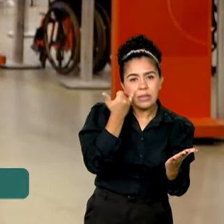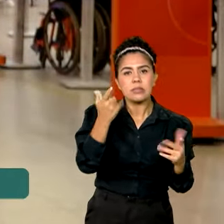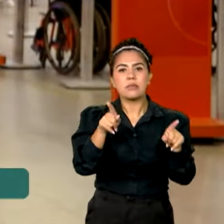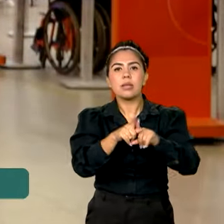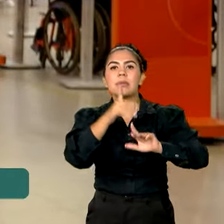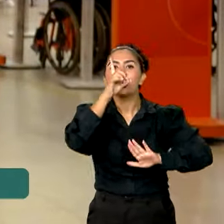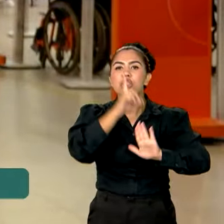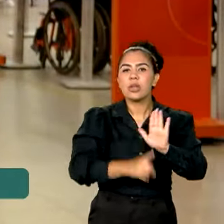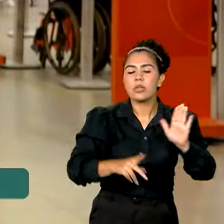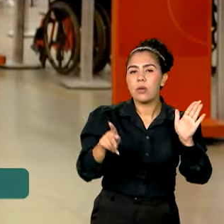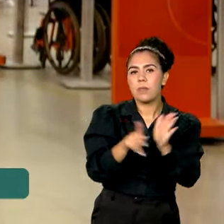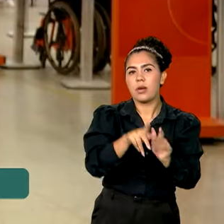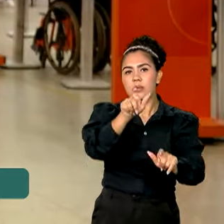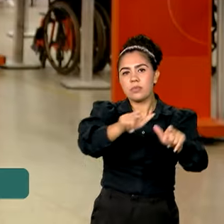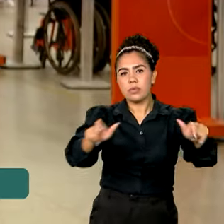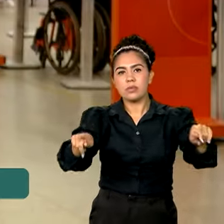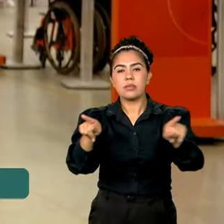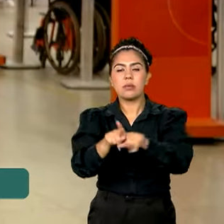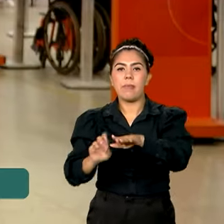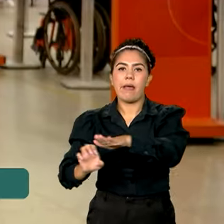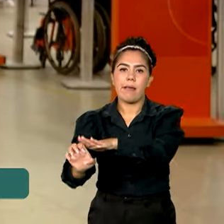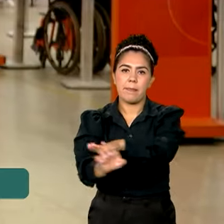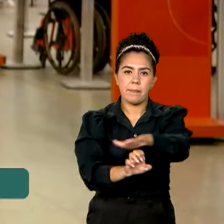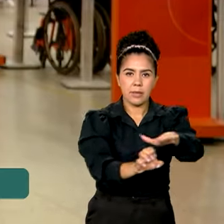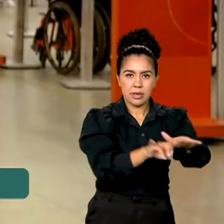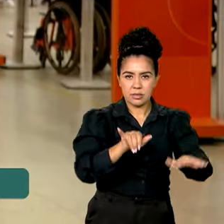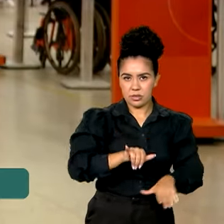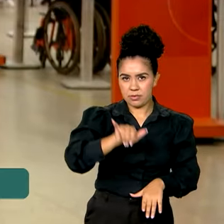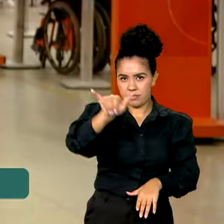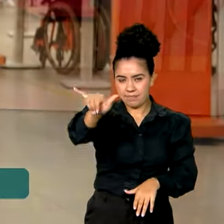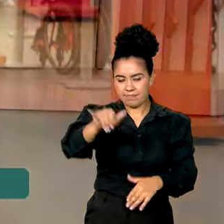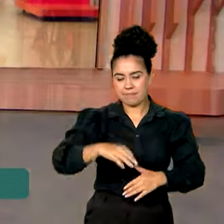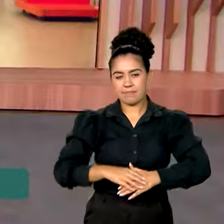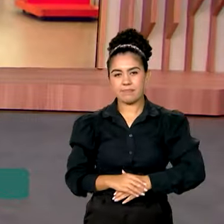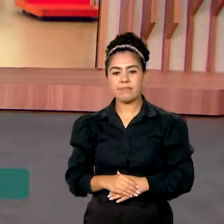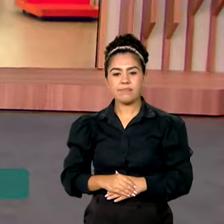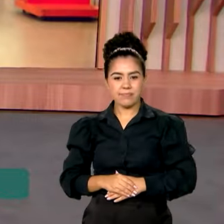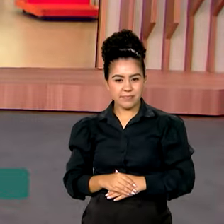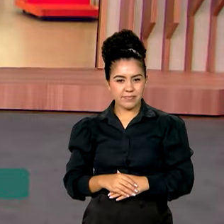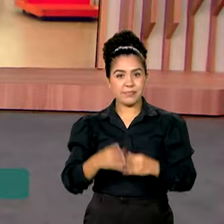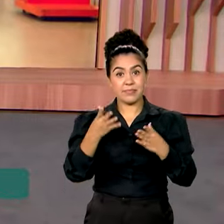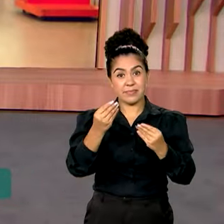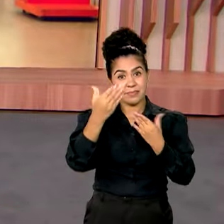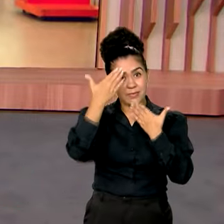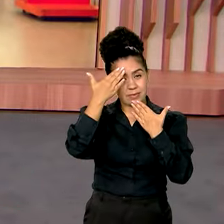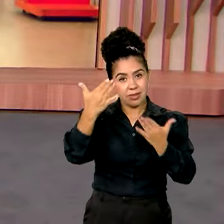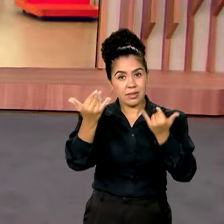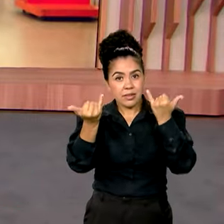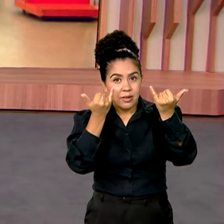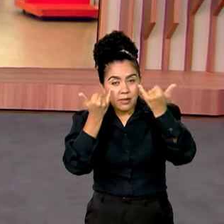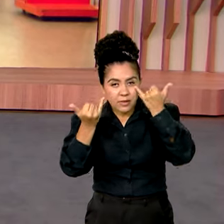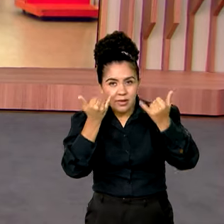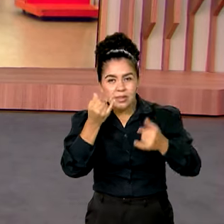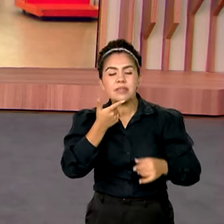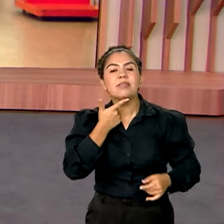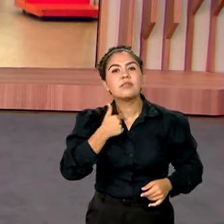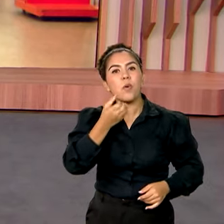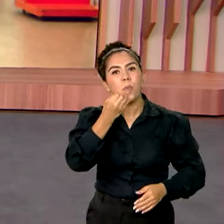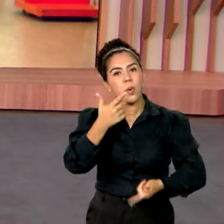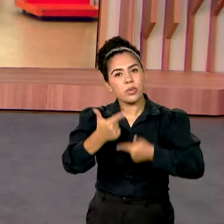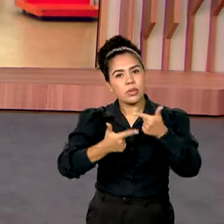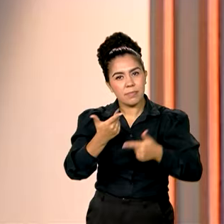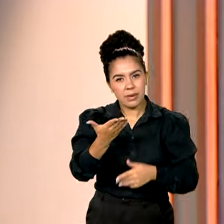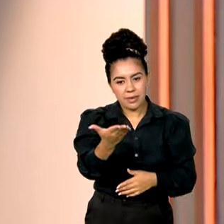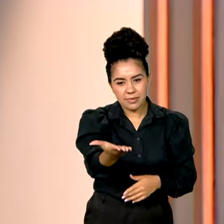passageiros e das companhias aéreas. A gente volta com você. Ok, Alessandra, obrigada pelas informações. Bom trabalho para você.